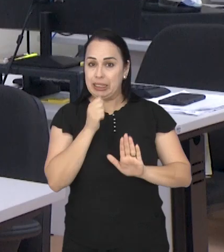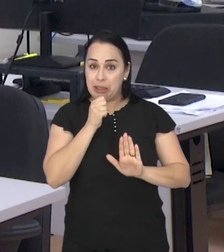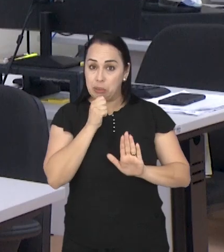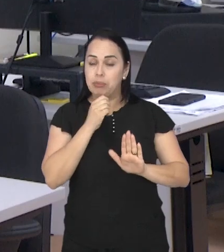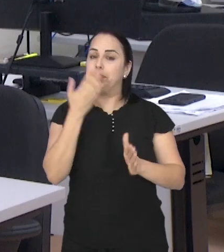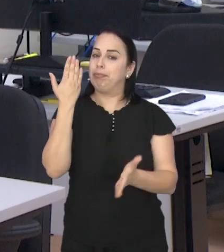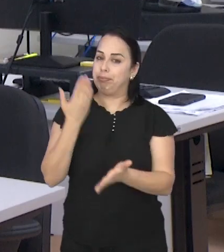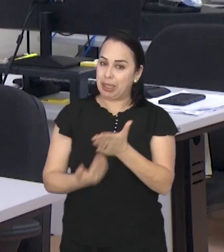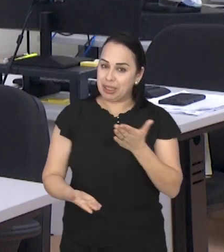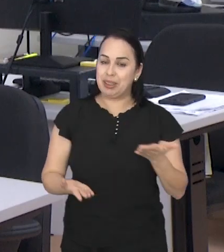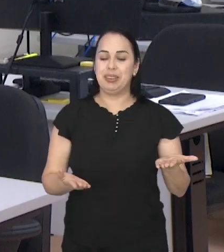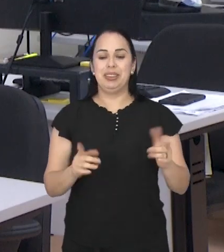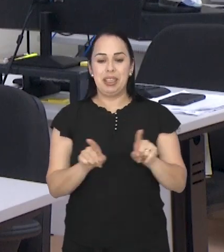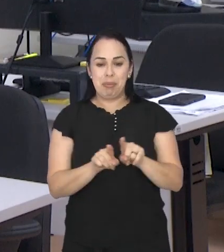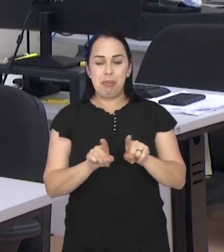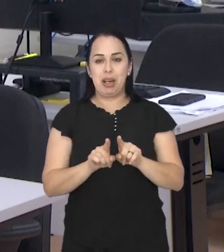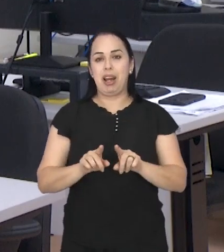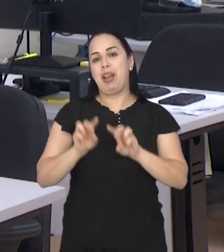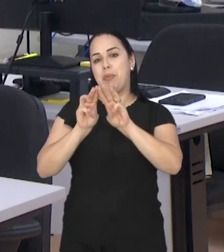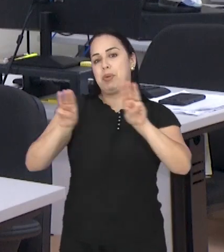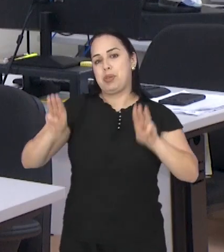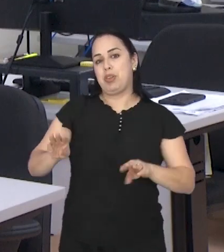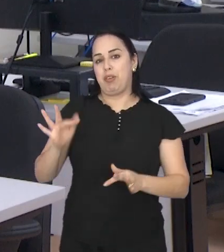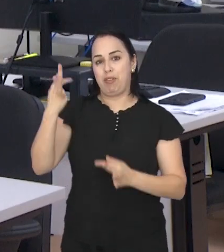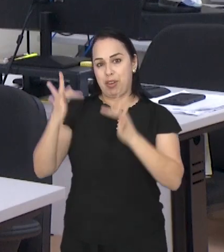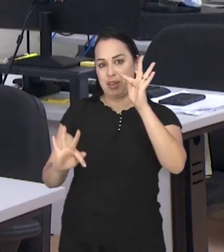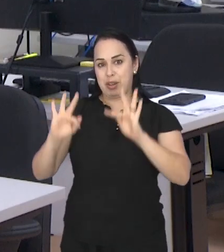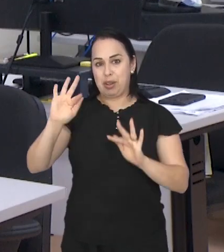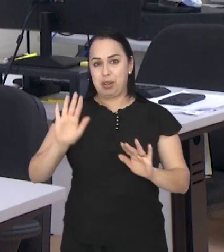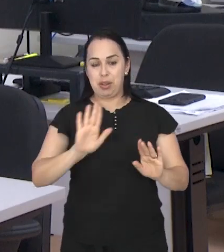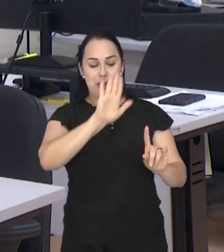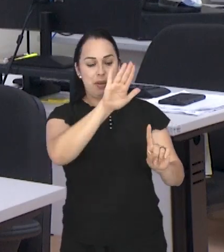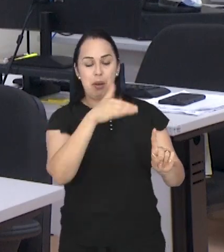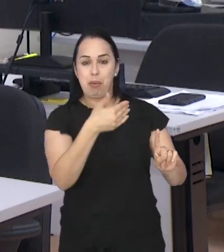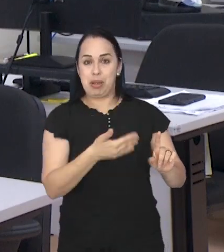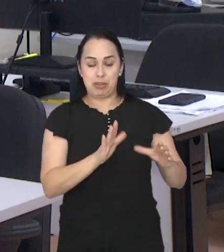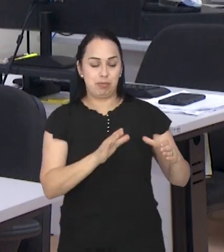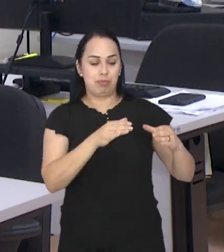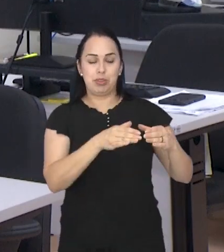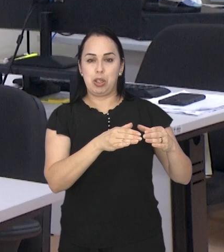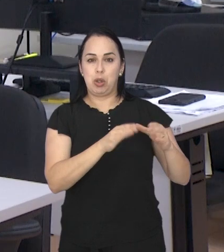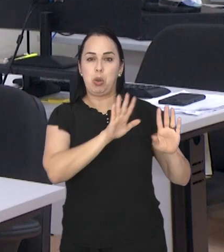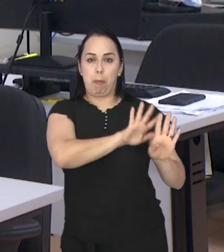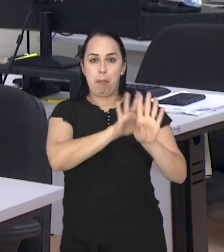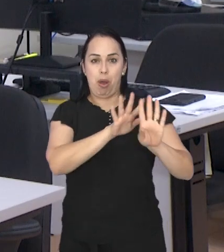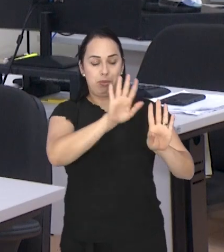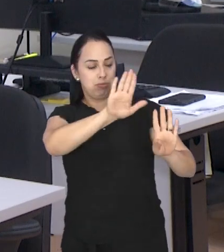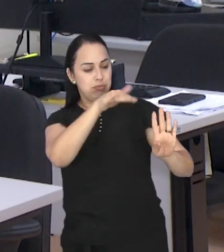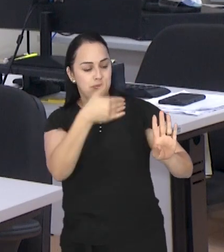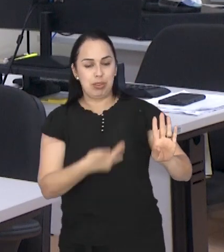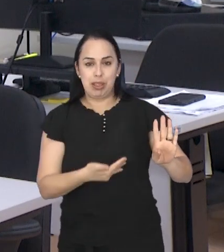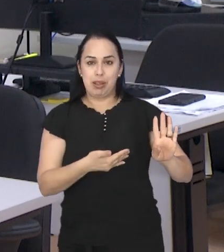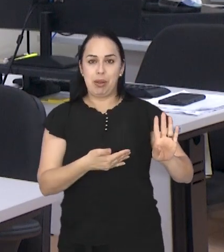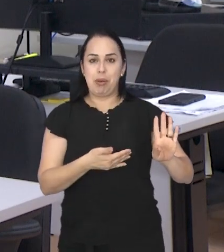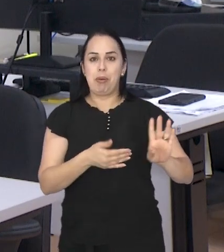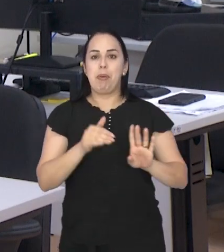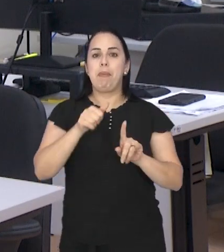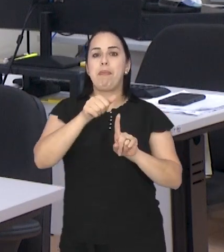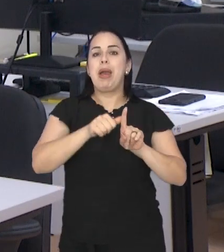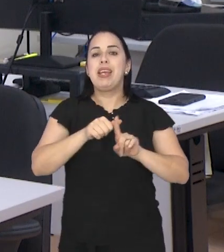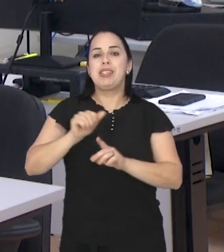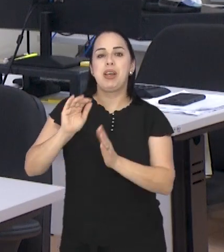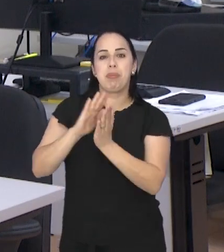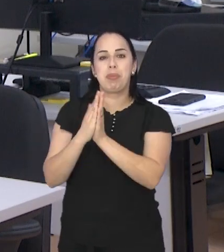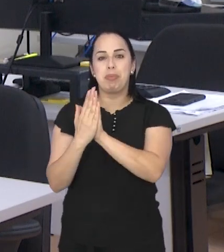viu? A exposição, que está disponível no Museu do Folclore, faz uma homenagem aos 35 anos do bloco. Nesse mês, a